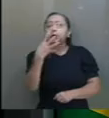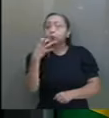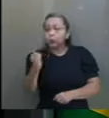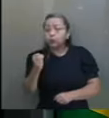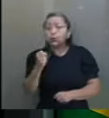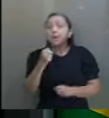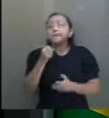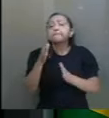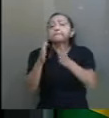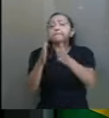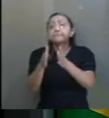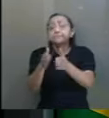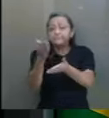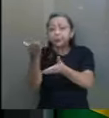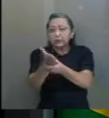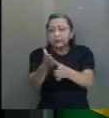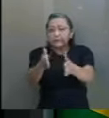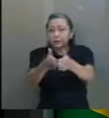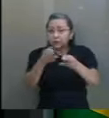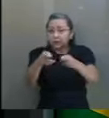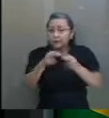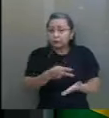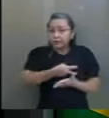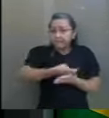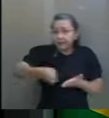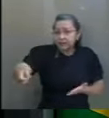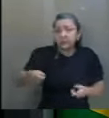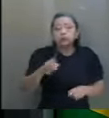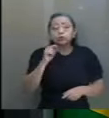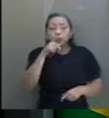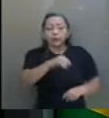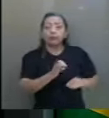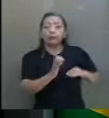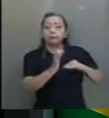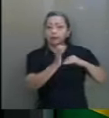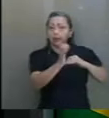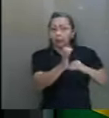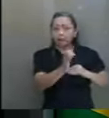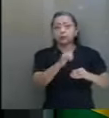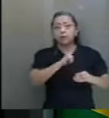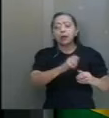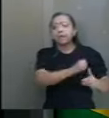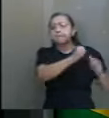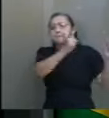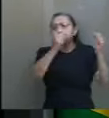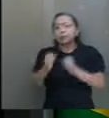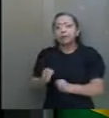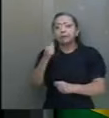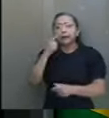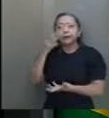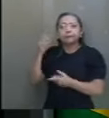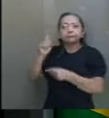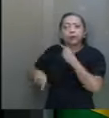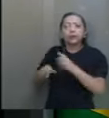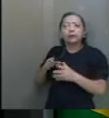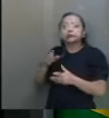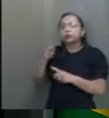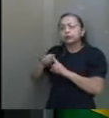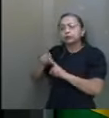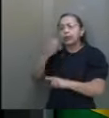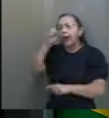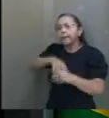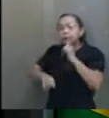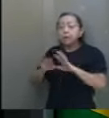de impeachment. Só o Senado tem o poder para coibir tais abusos, mas tem se